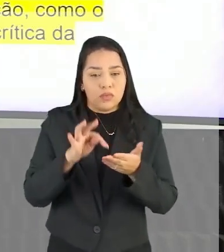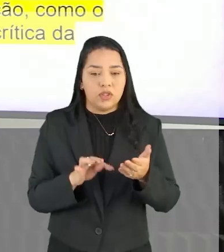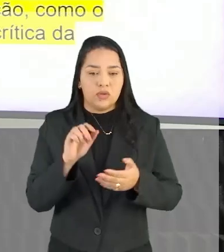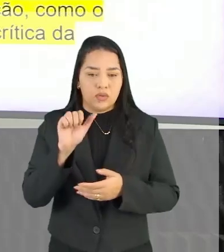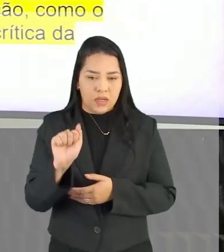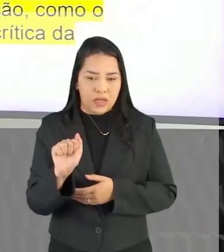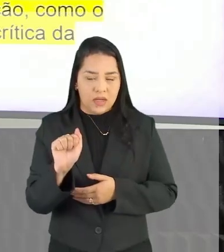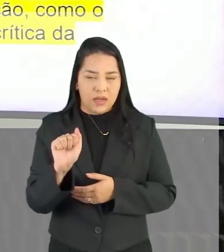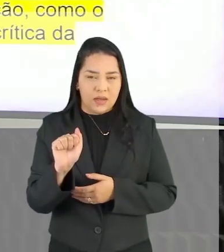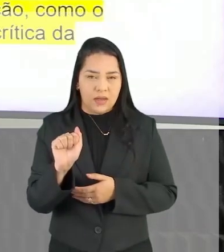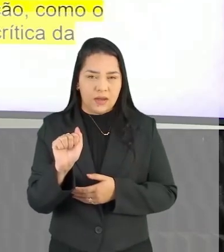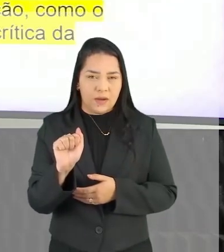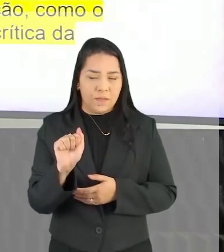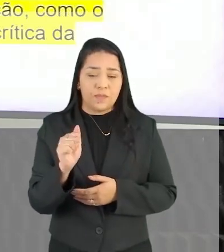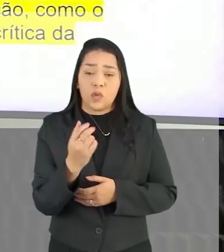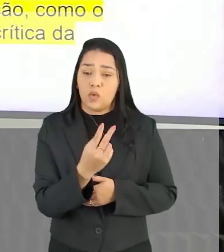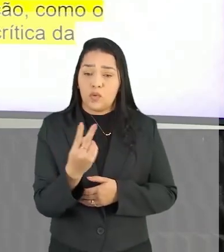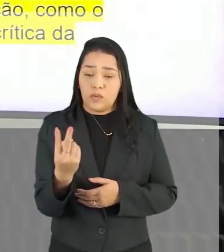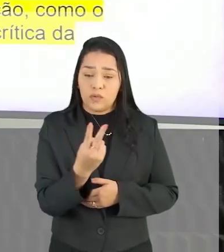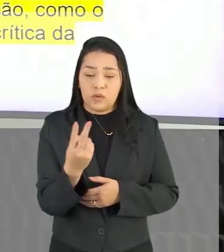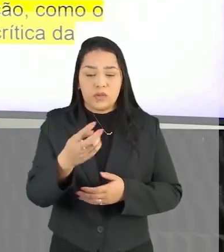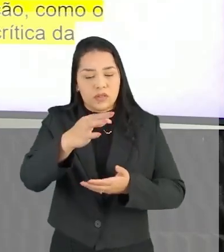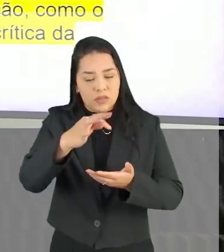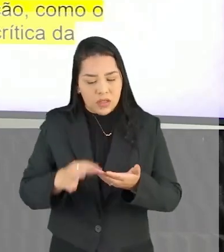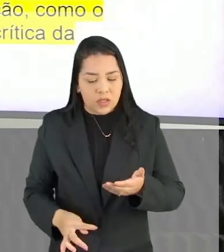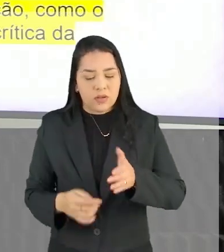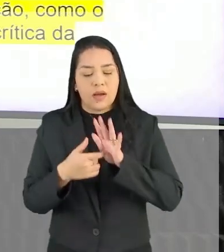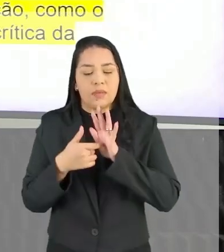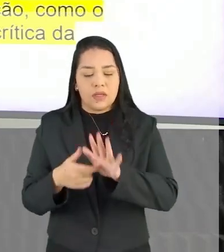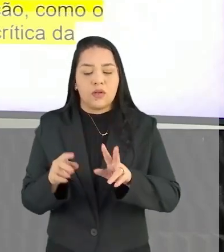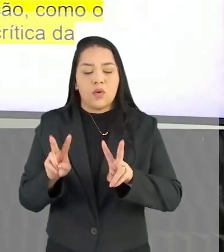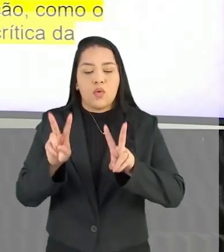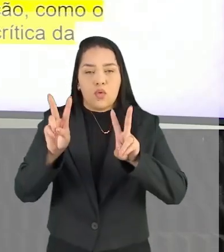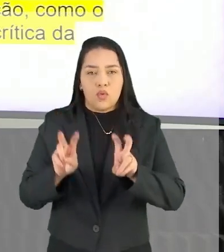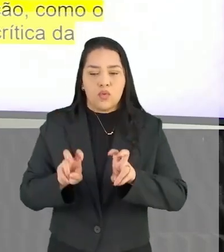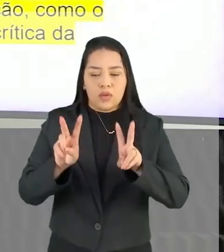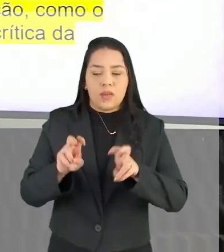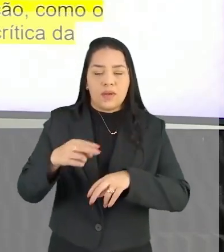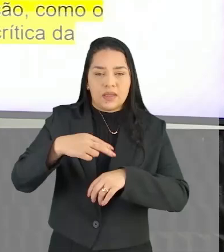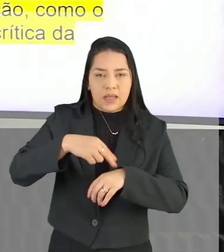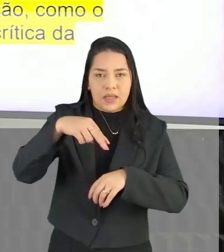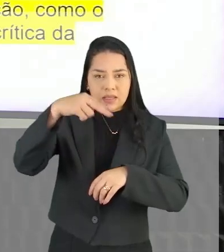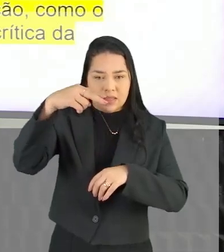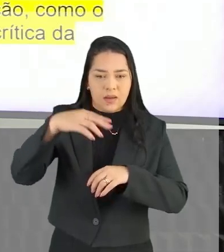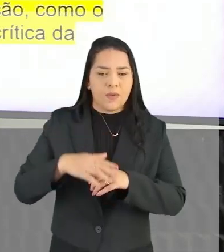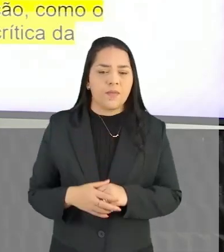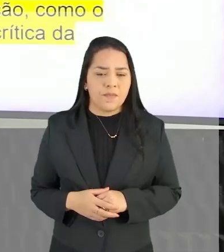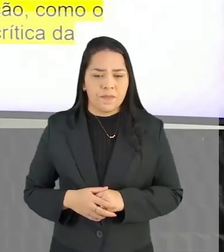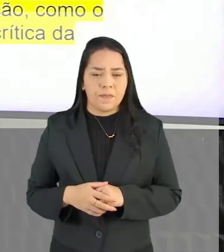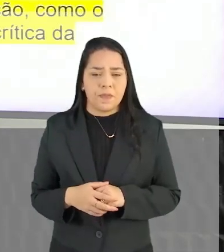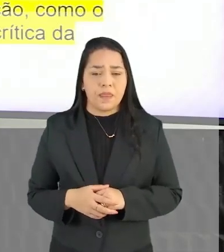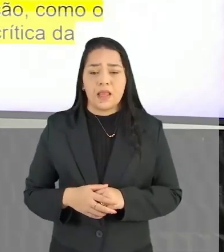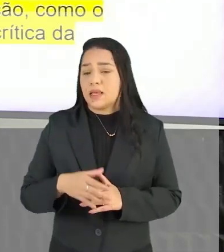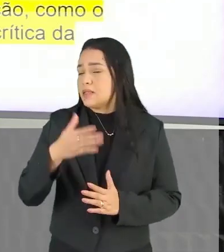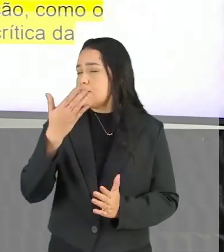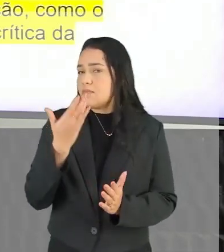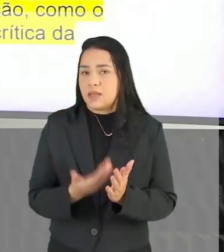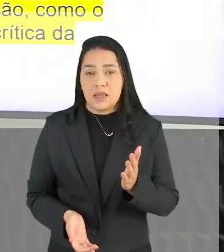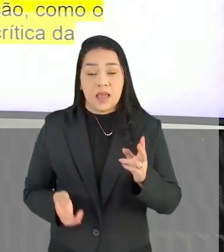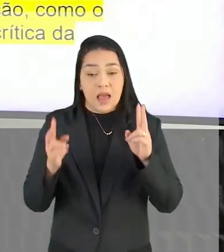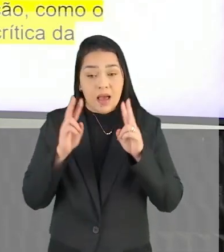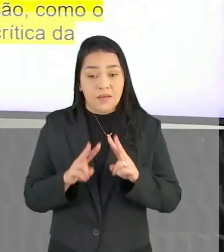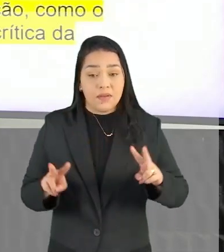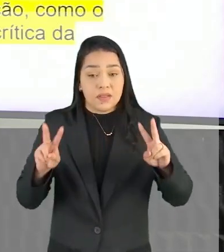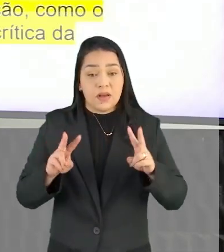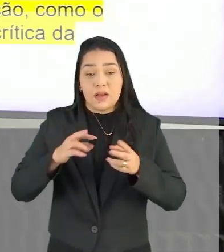Como o texto A Ou seja Ambos os textos Apresentam o tema Da nação Mas o que é que a gente tem de vista? Que o texto